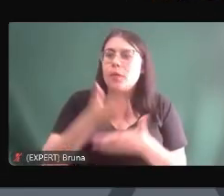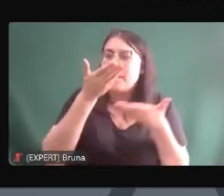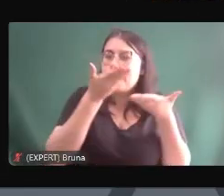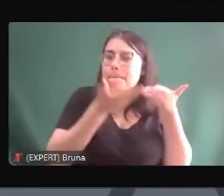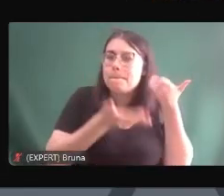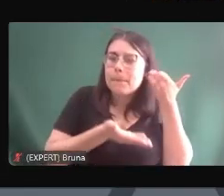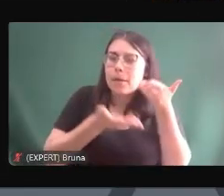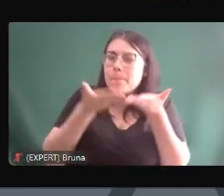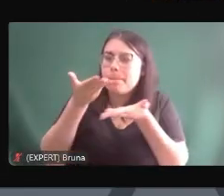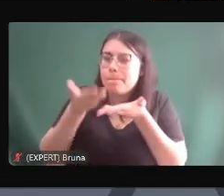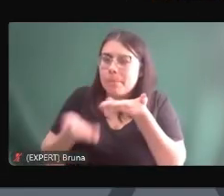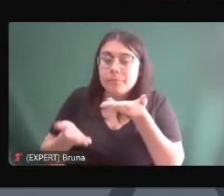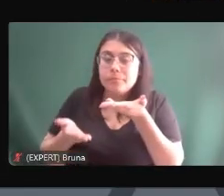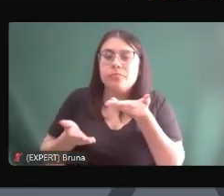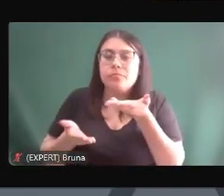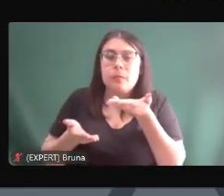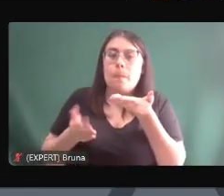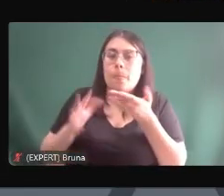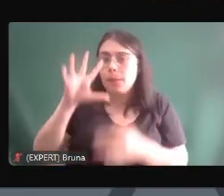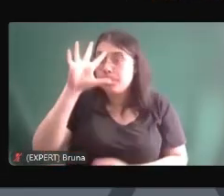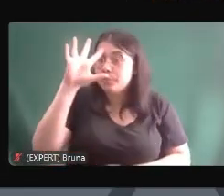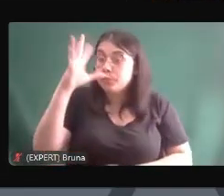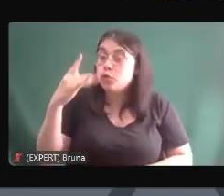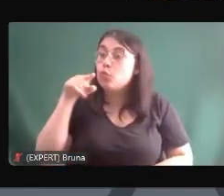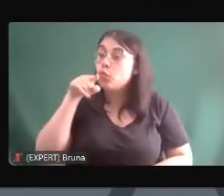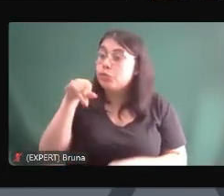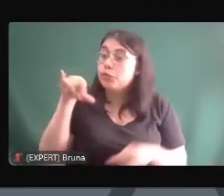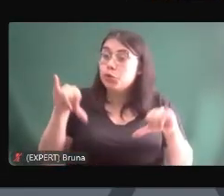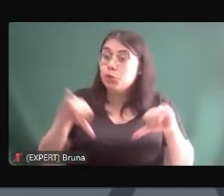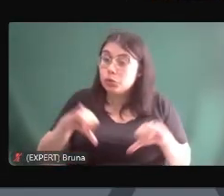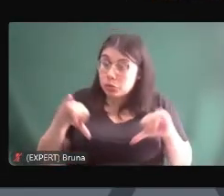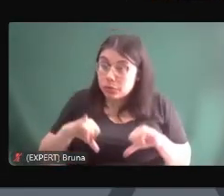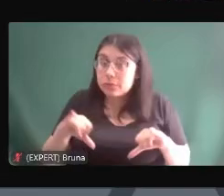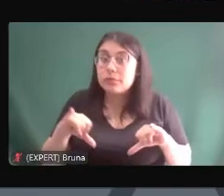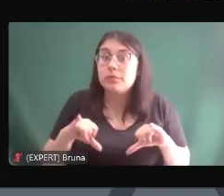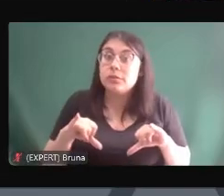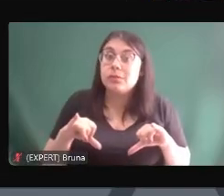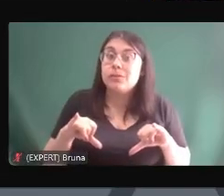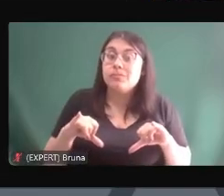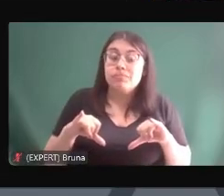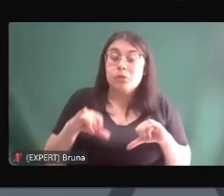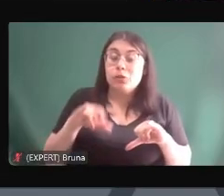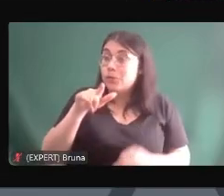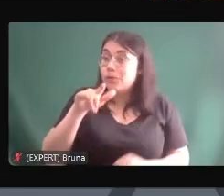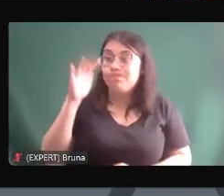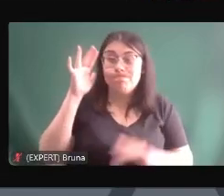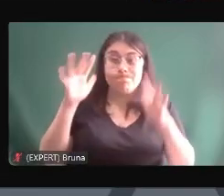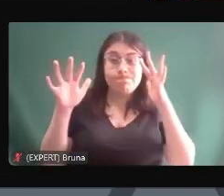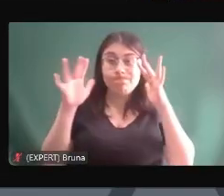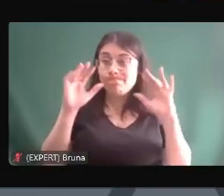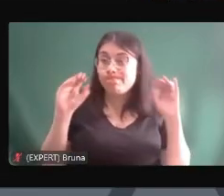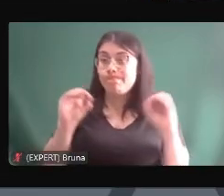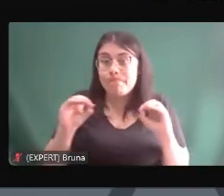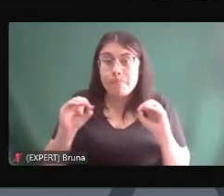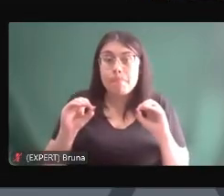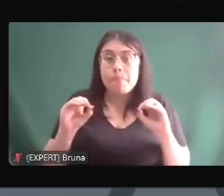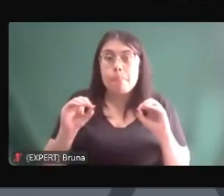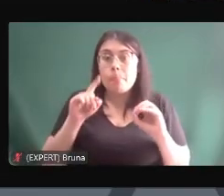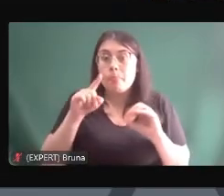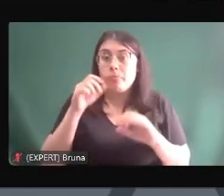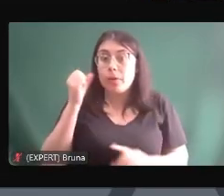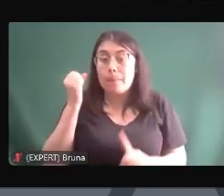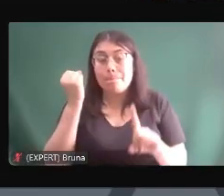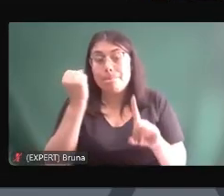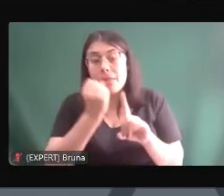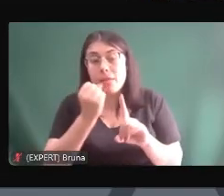são grandes o que você vai sofrer é muito maior do que você imagina e essa causa pela qual você tá matando e